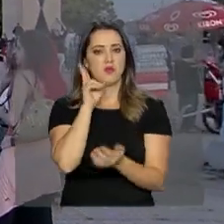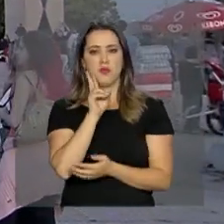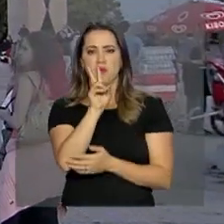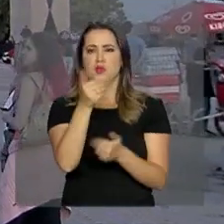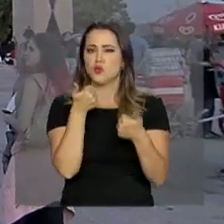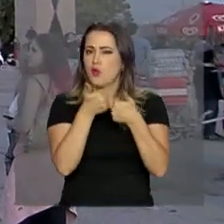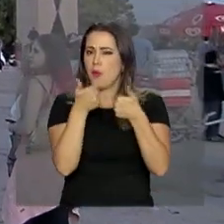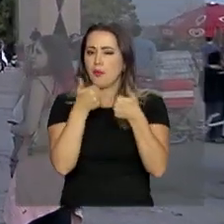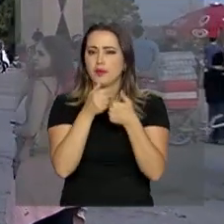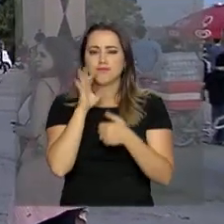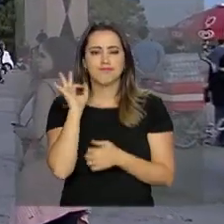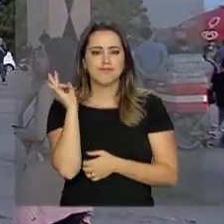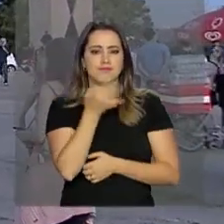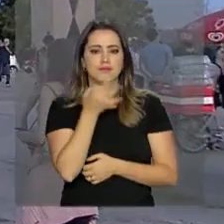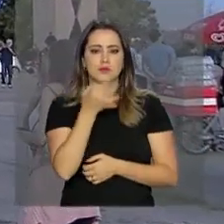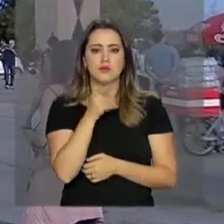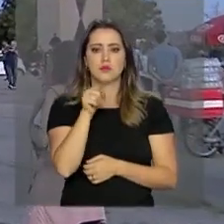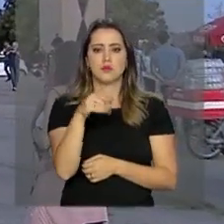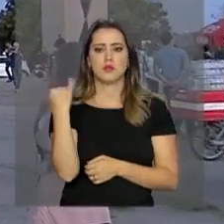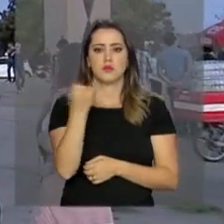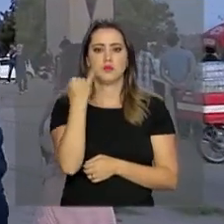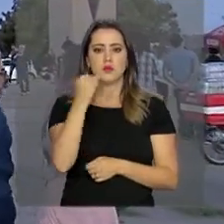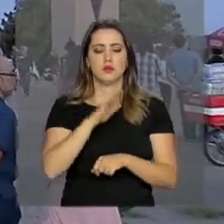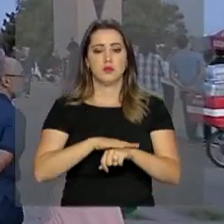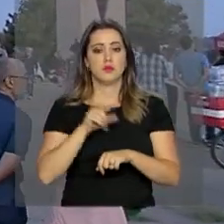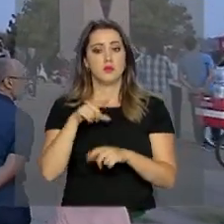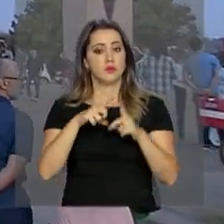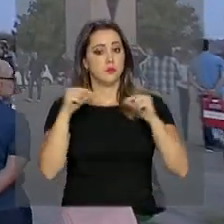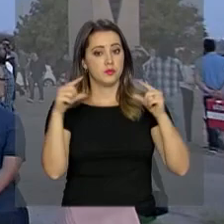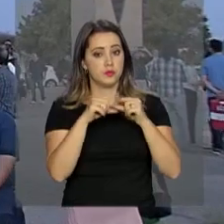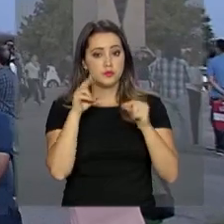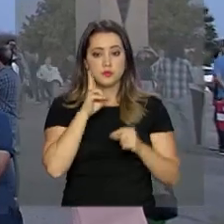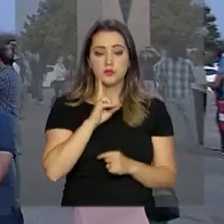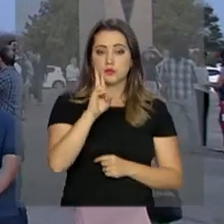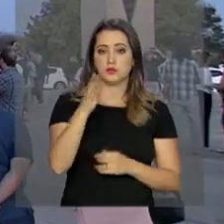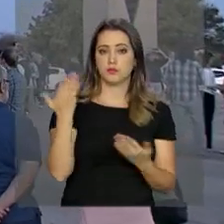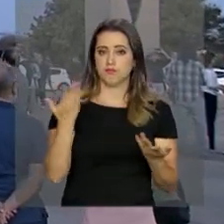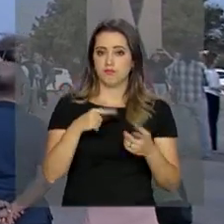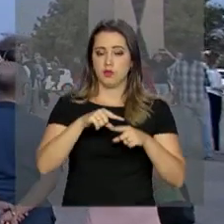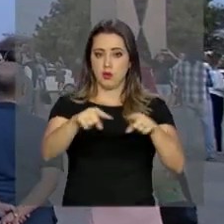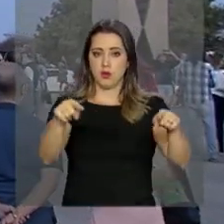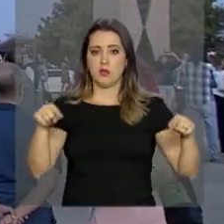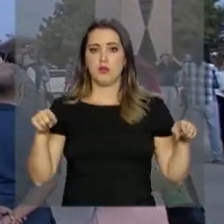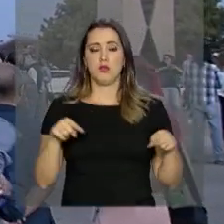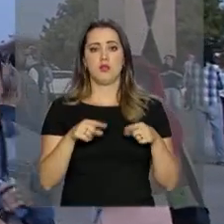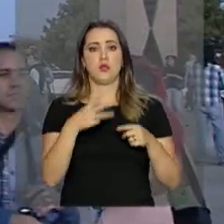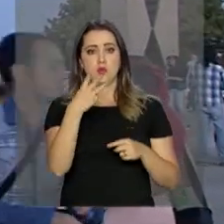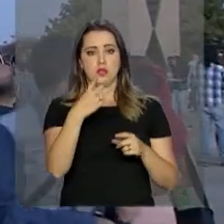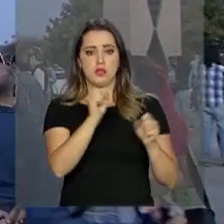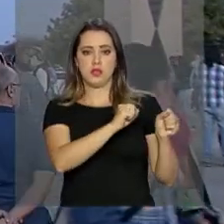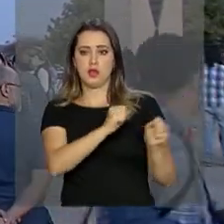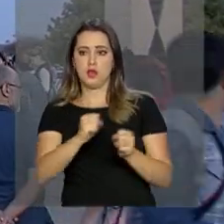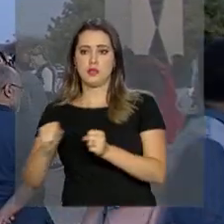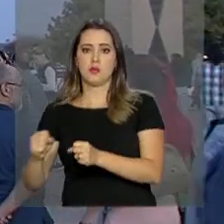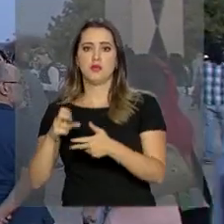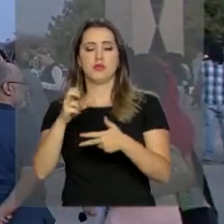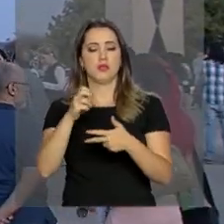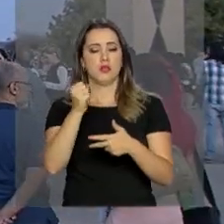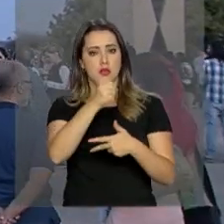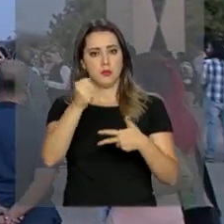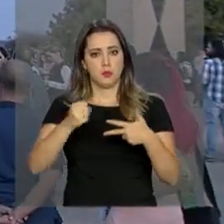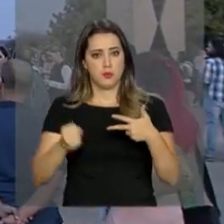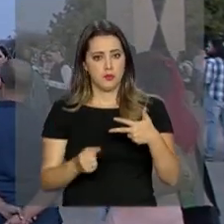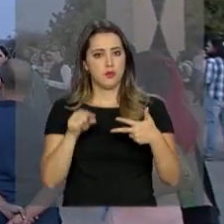acompanhar esse momento. Aqui em Brasília, como a gente observa aí na Praça dos Três Poderes, muita gente aguardando